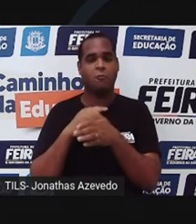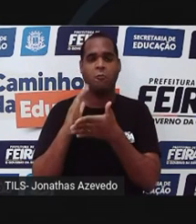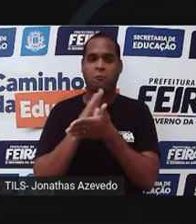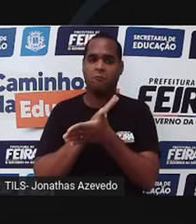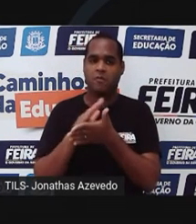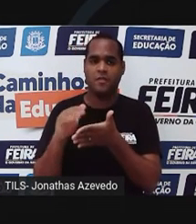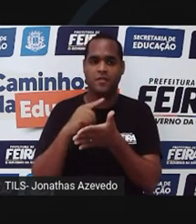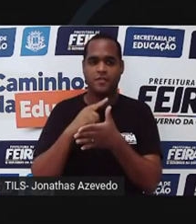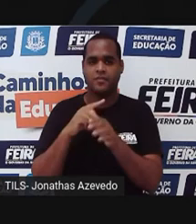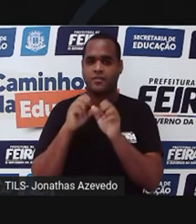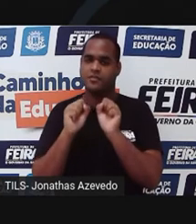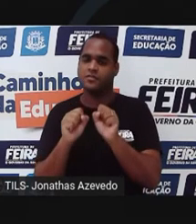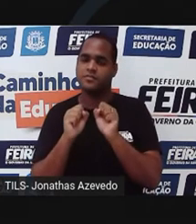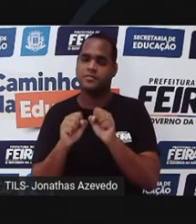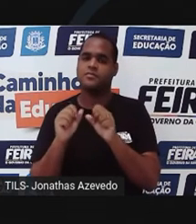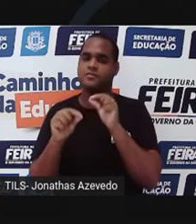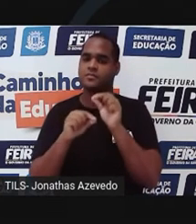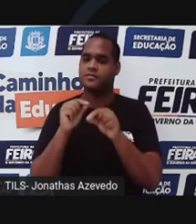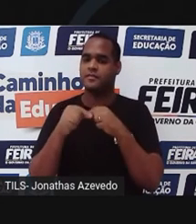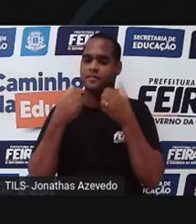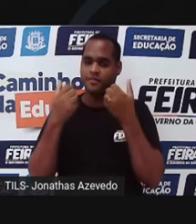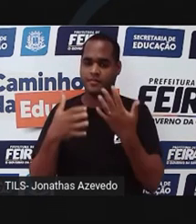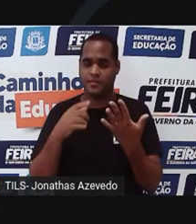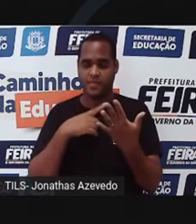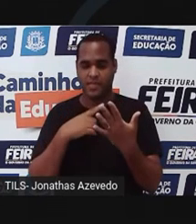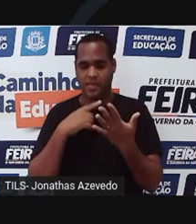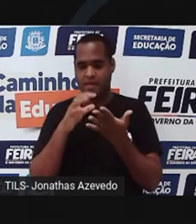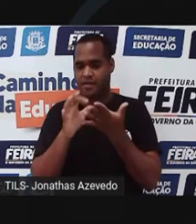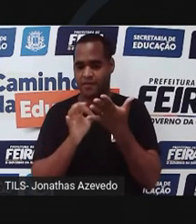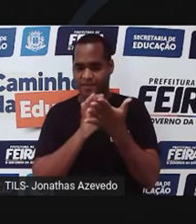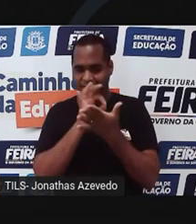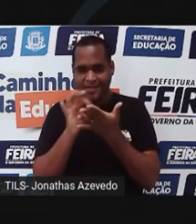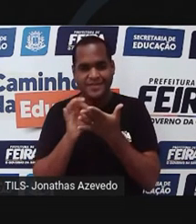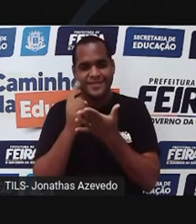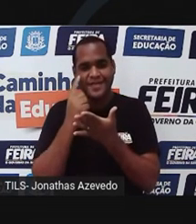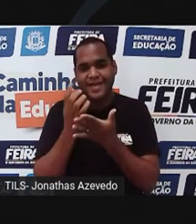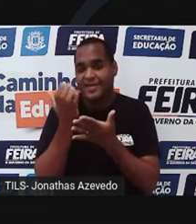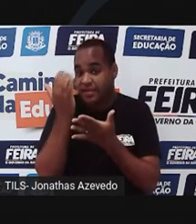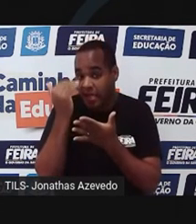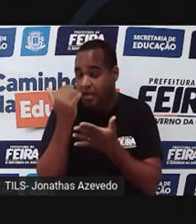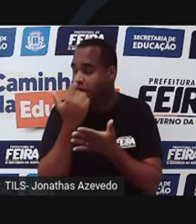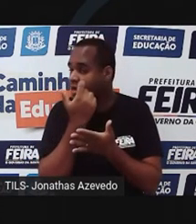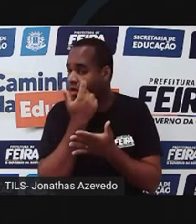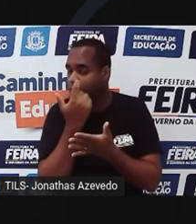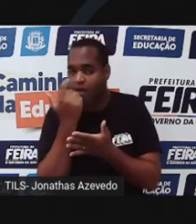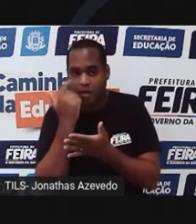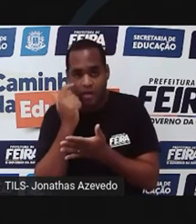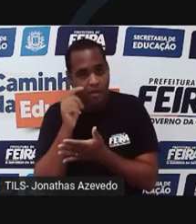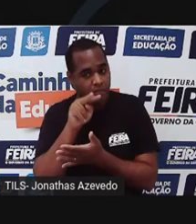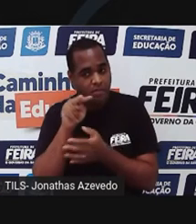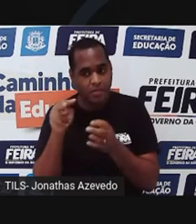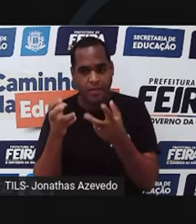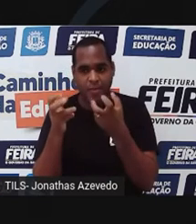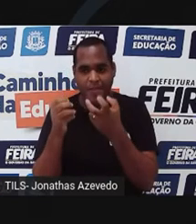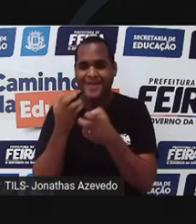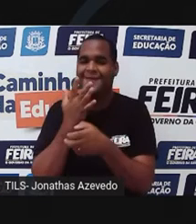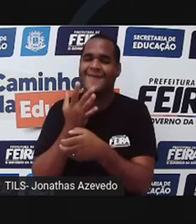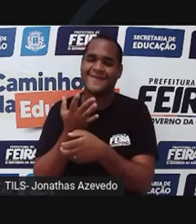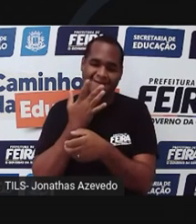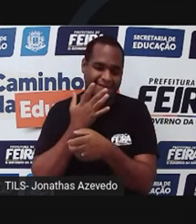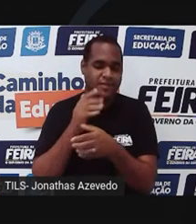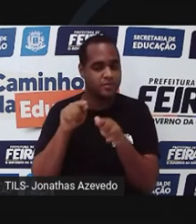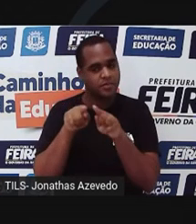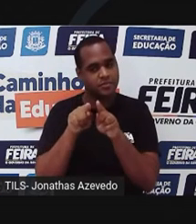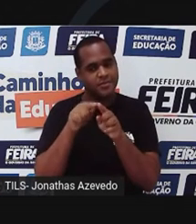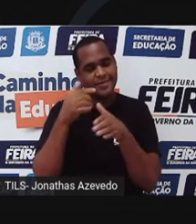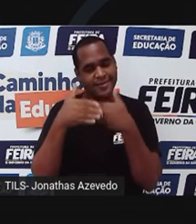podem acometer as células retinianas que são as responsáveis pela detecção de cores. E com